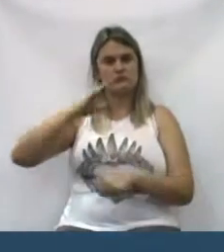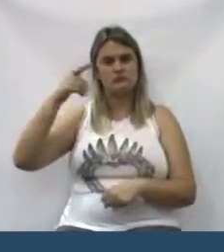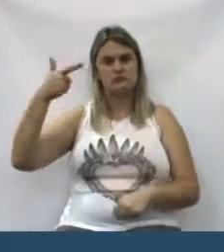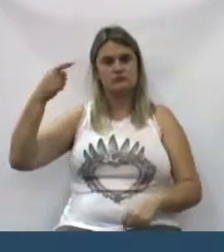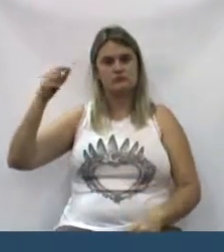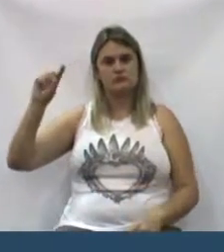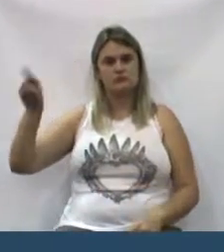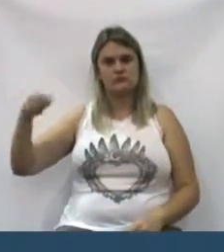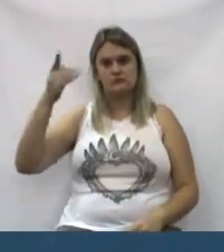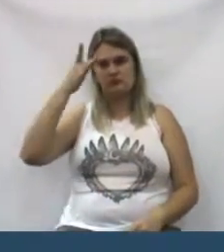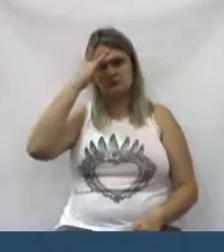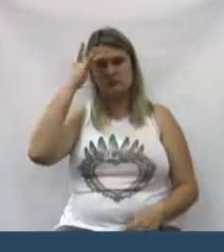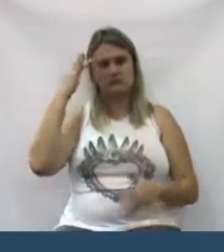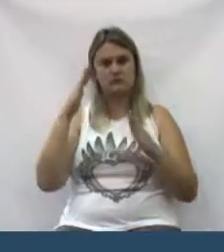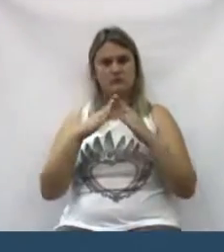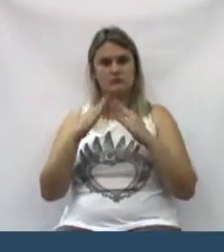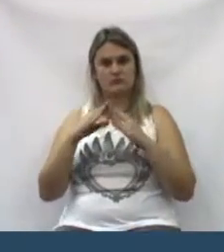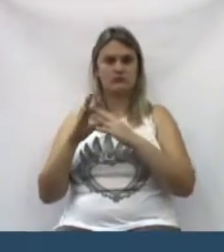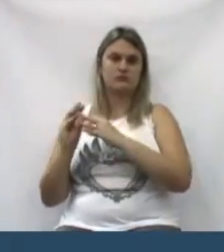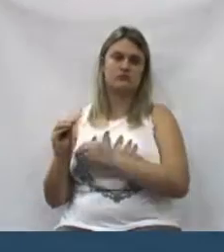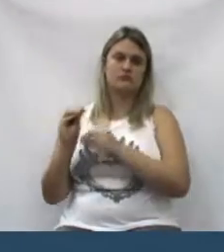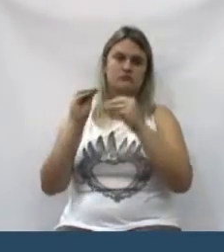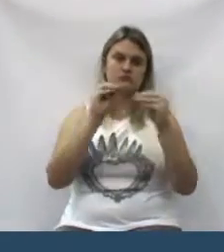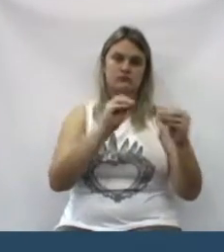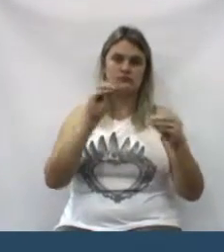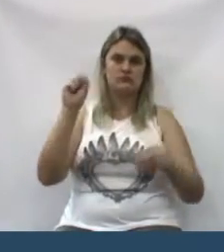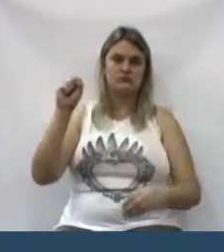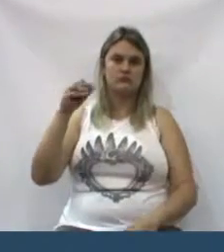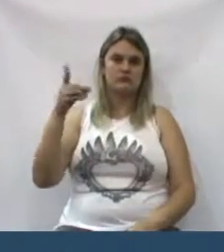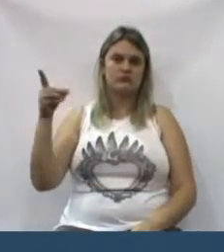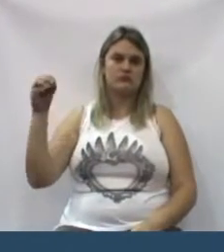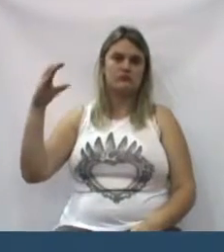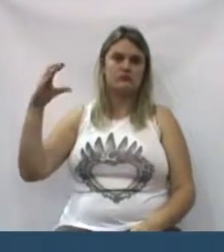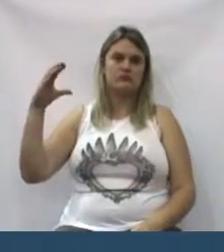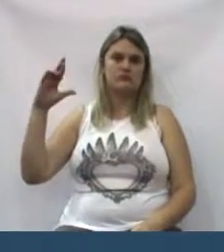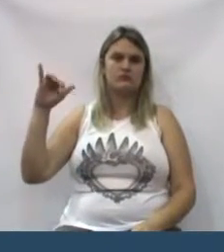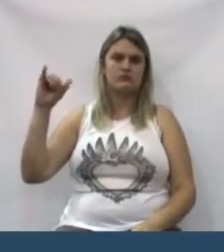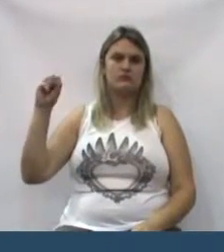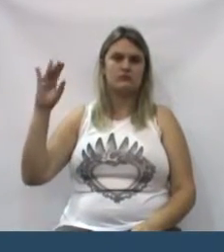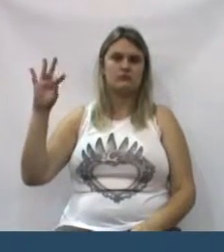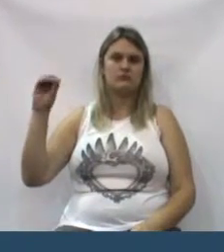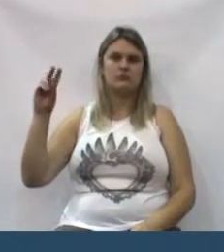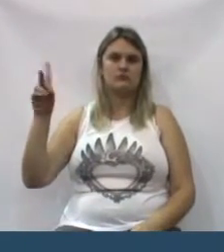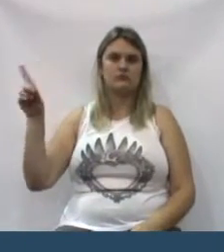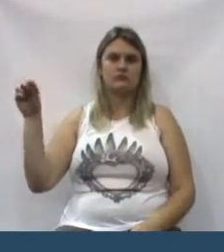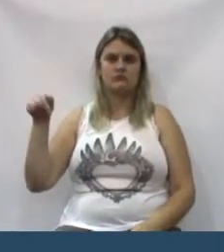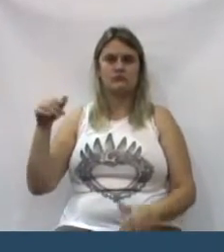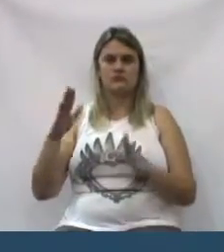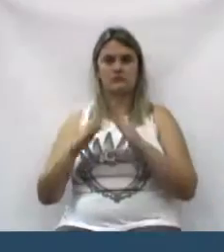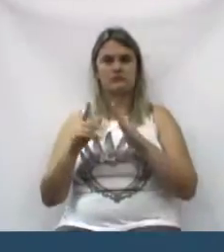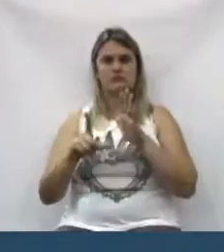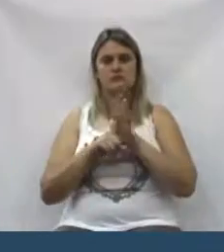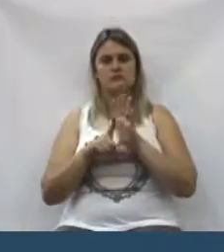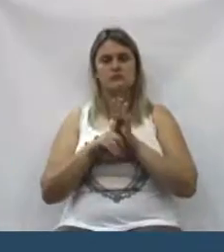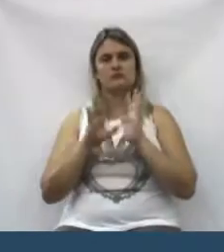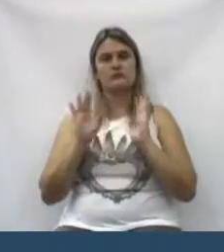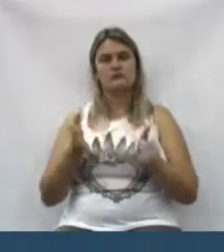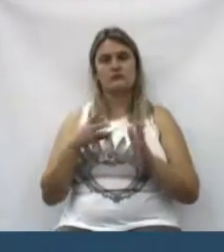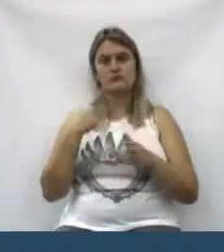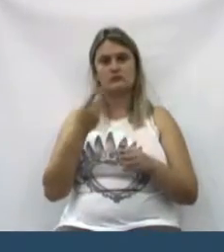habitantes. Então, a companhia vai para São Cristóvão. Eu acho que nós aqui, nessa casa de lei, já devemos